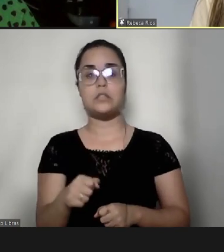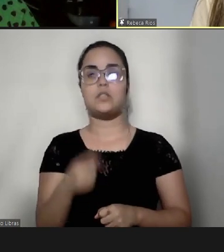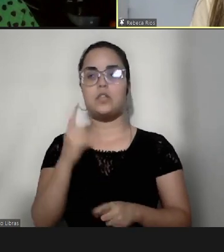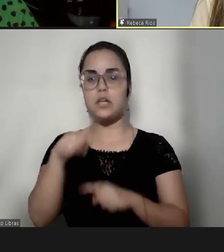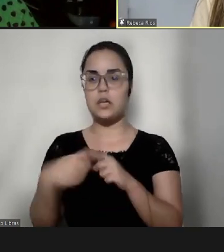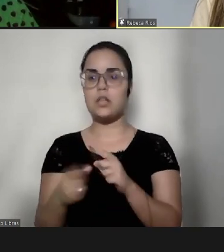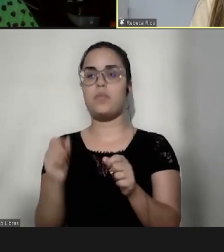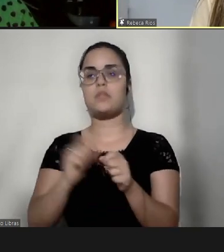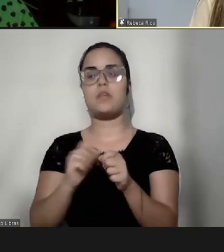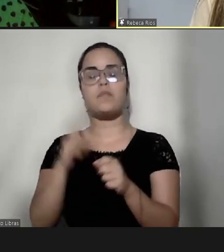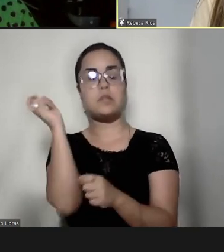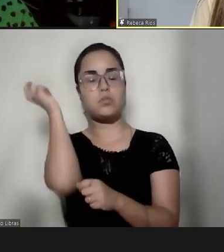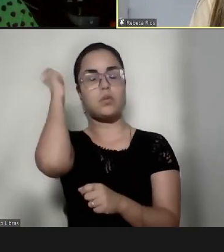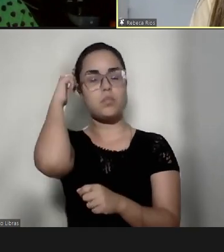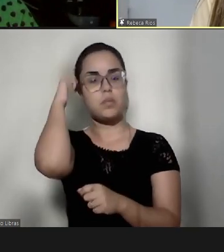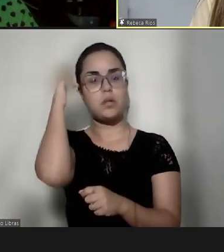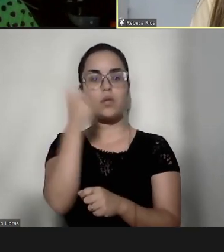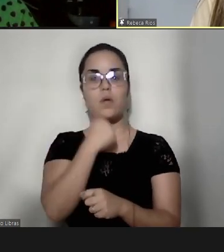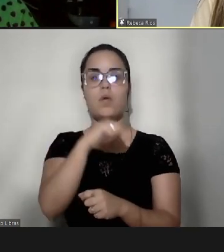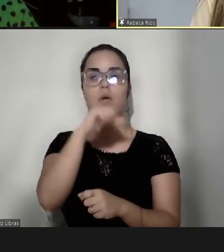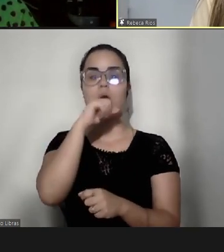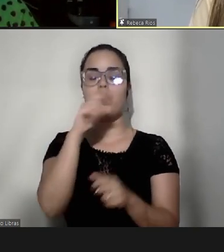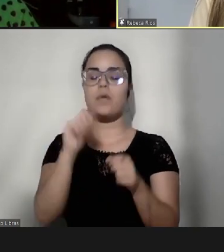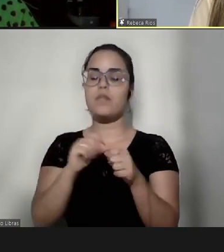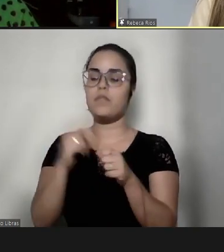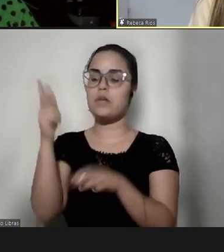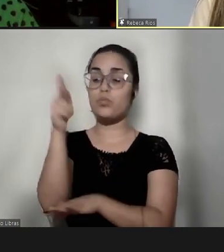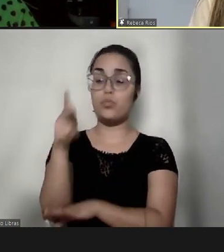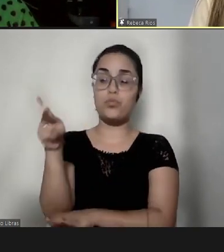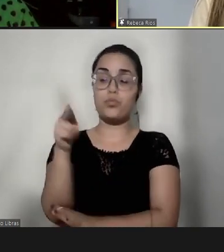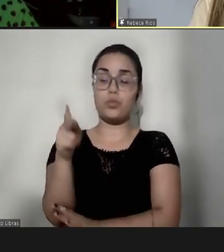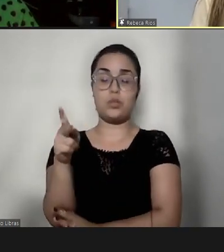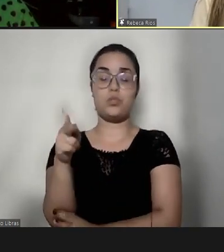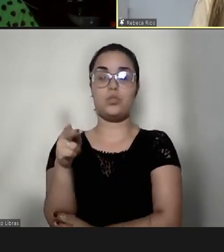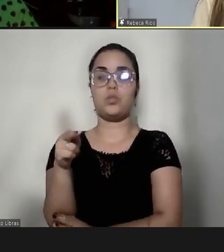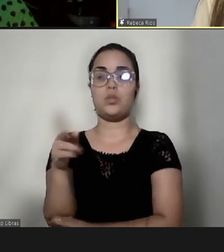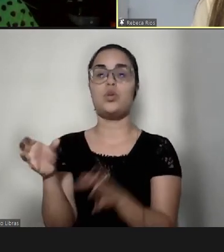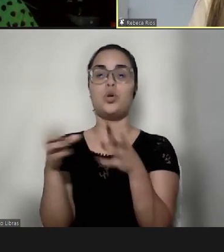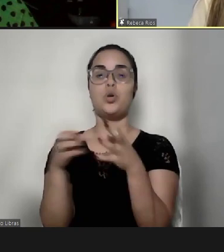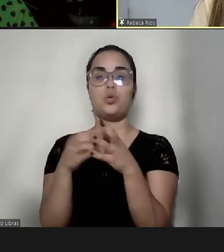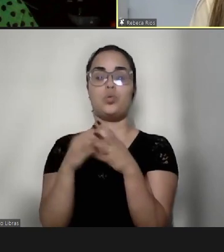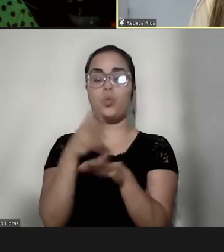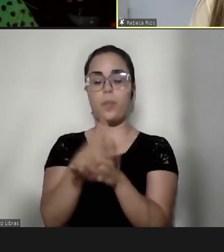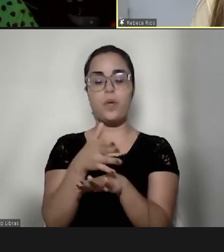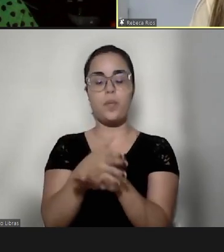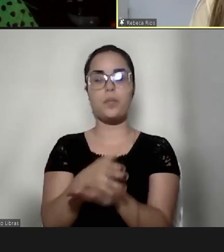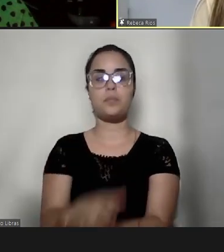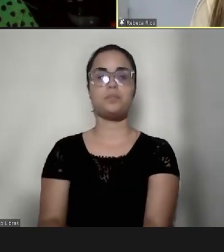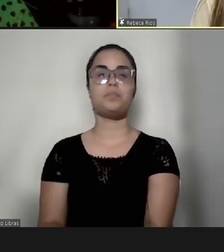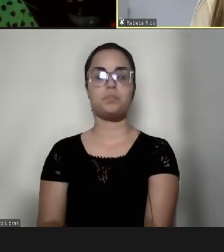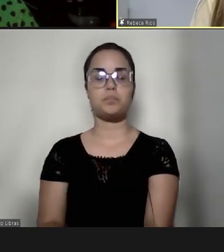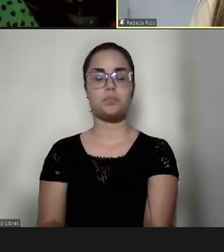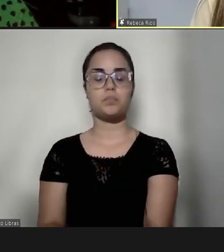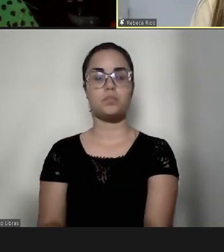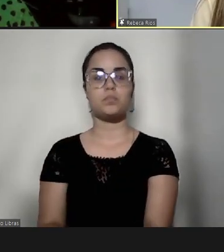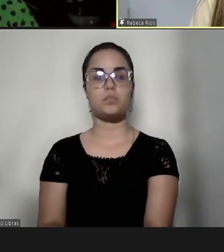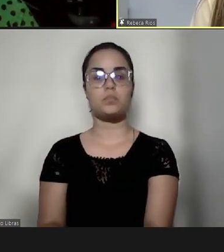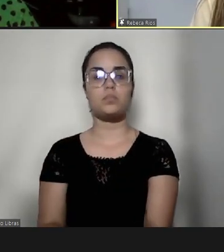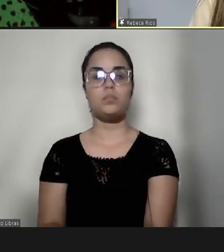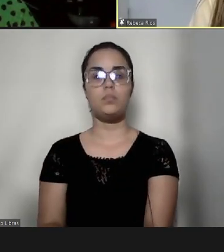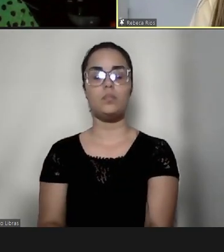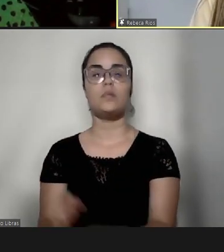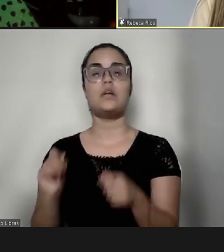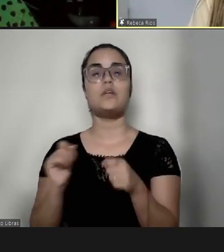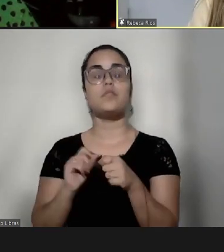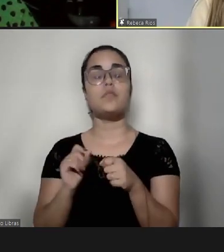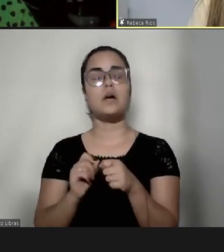cirurgia, uma mãe me mandou um vídeo, né, na mãe do grupo que eu faço das crianças implantadas, ela me mandou um